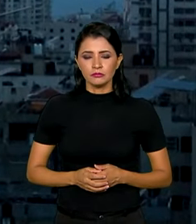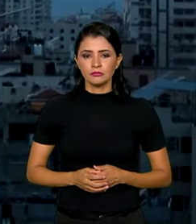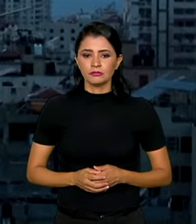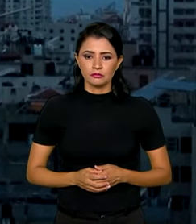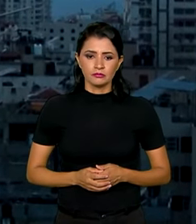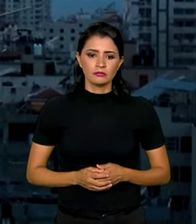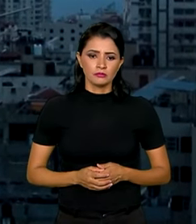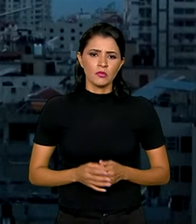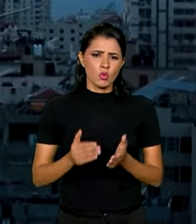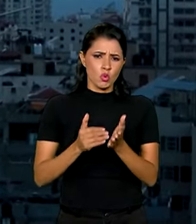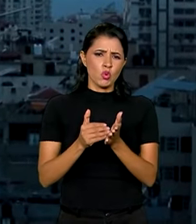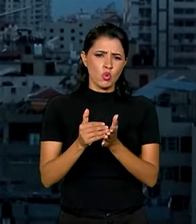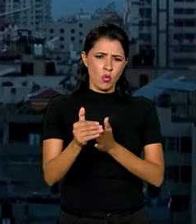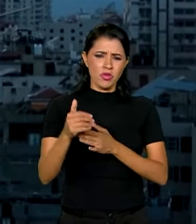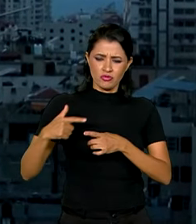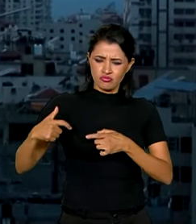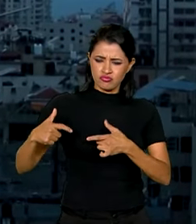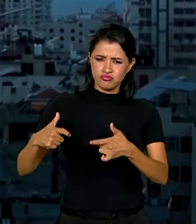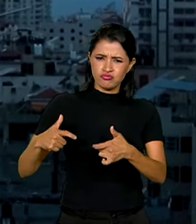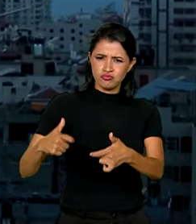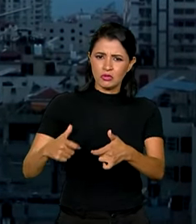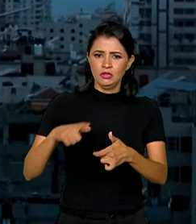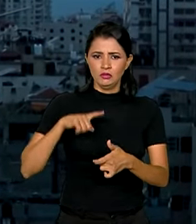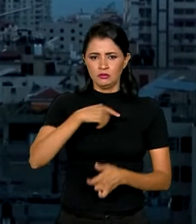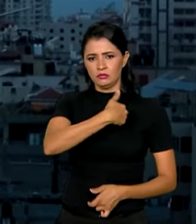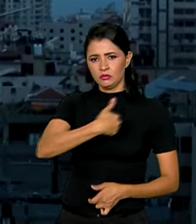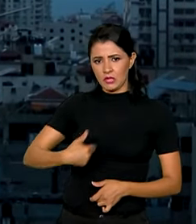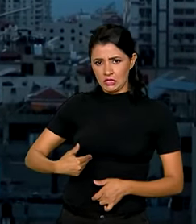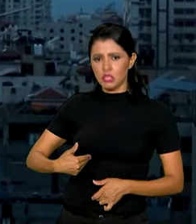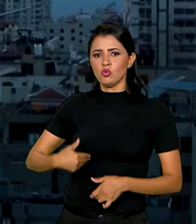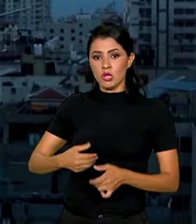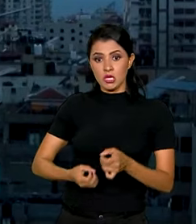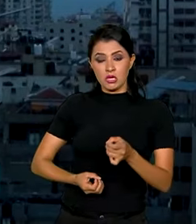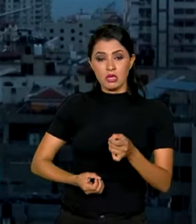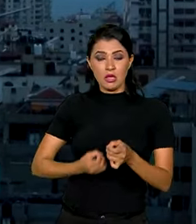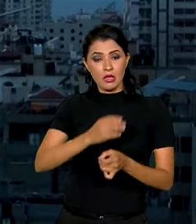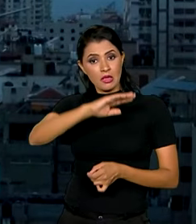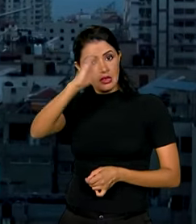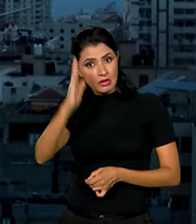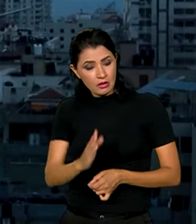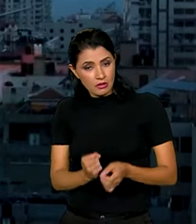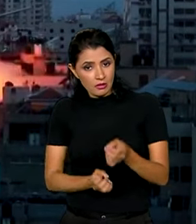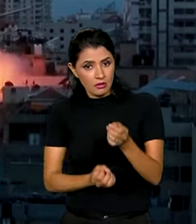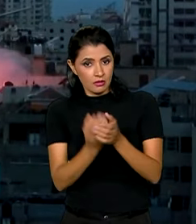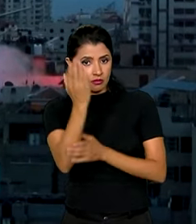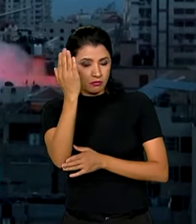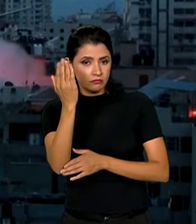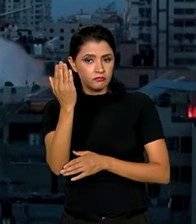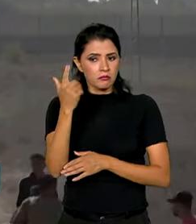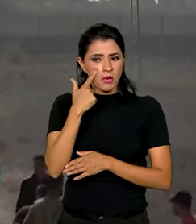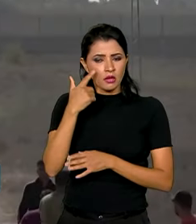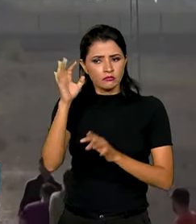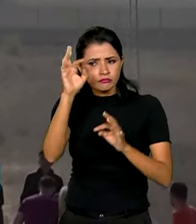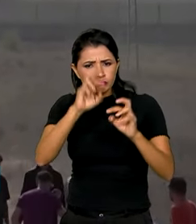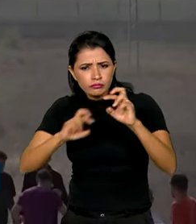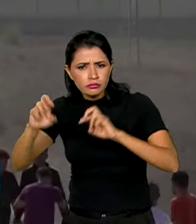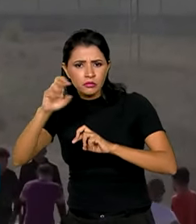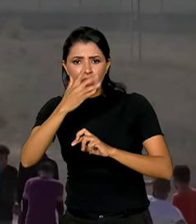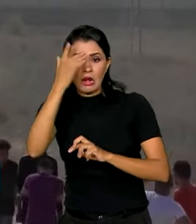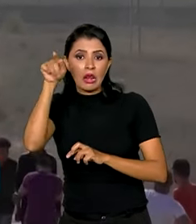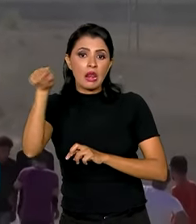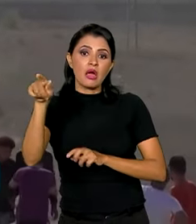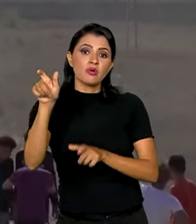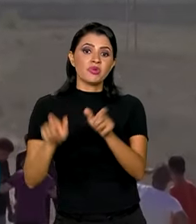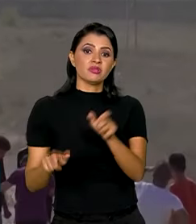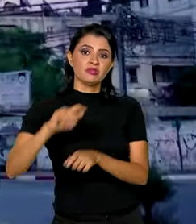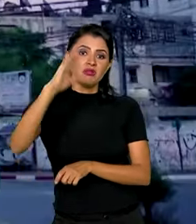Desde o início do conflito, o Brasil criou um gabinete de crise para monitorar a situação dos brasileiros